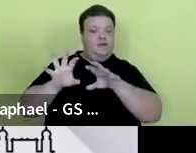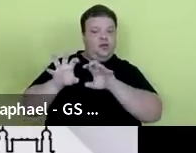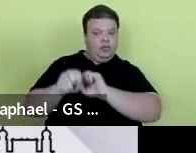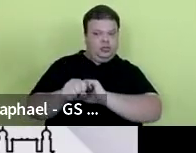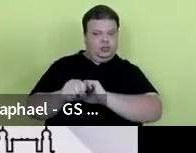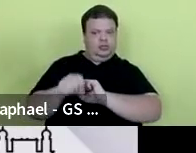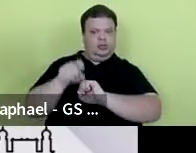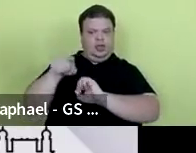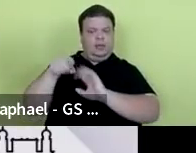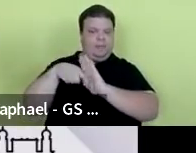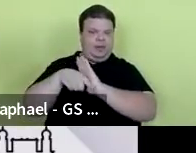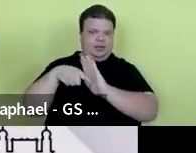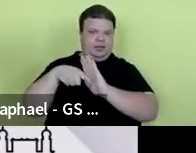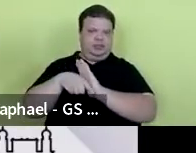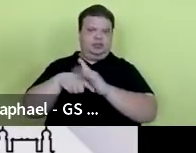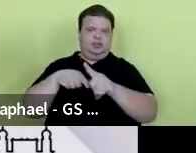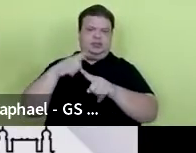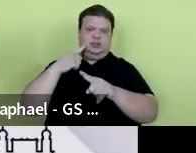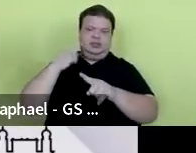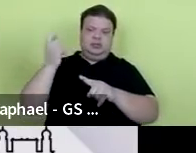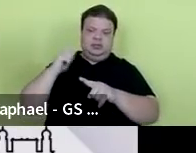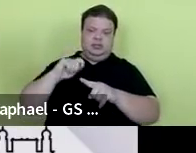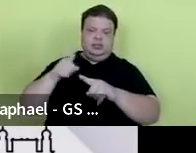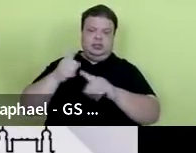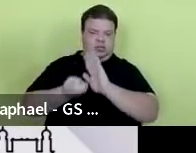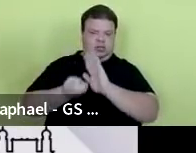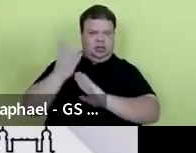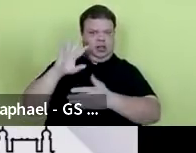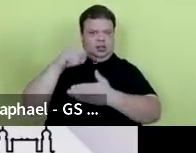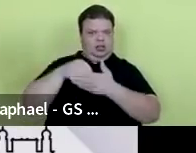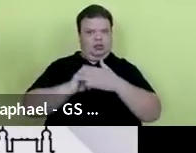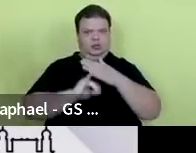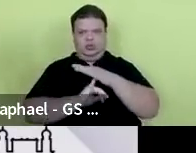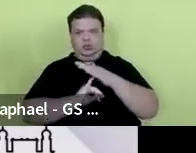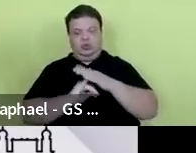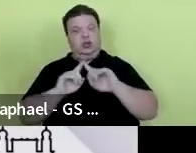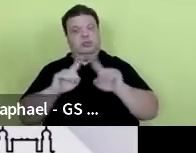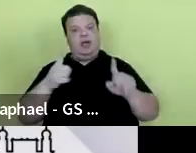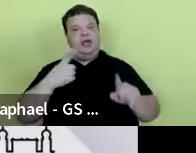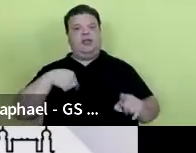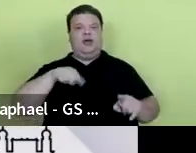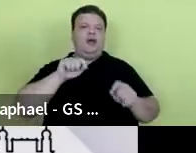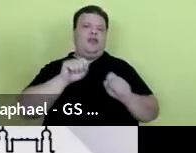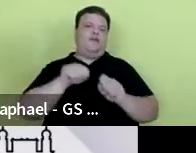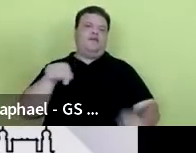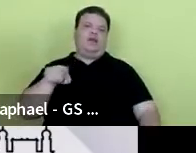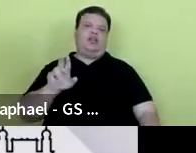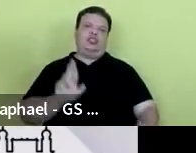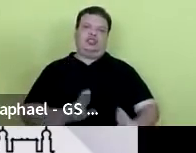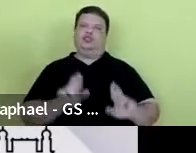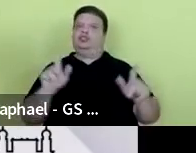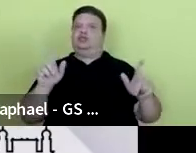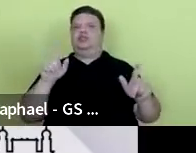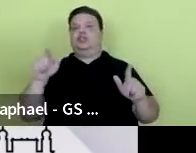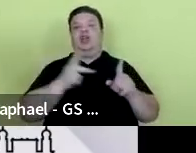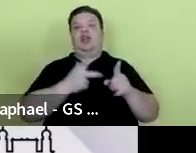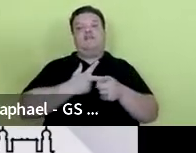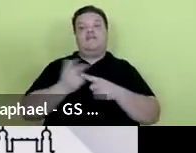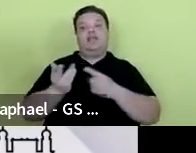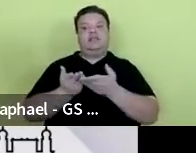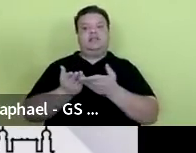pesquisadores, que está muito bem consolidado na nossa instituição, nós não faremos a diferença, nós não superaremos as